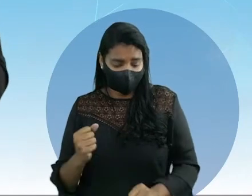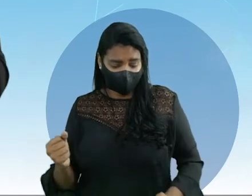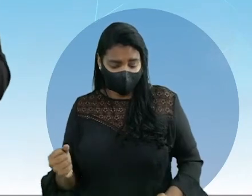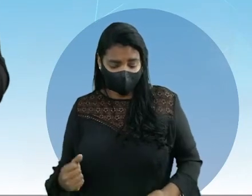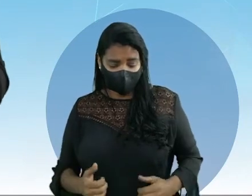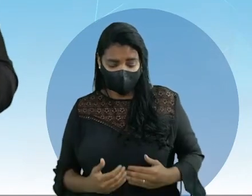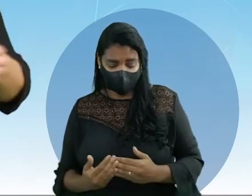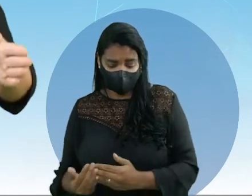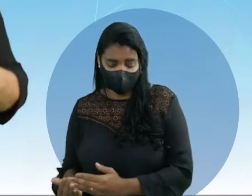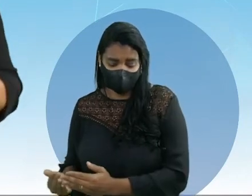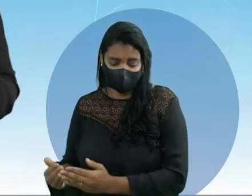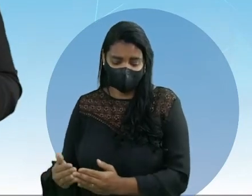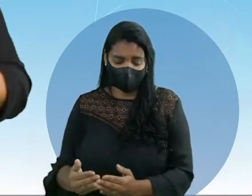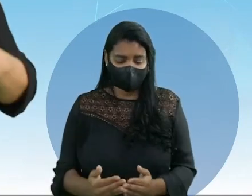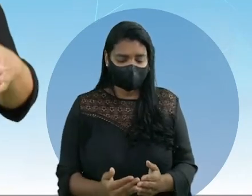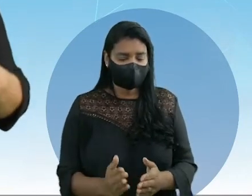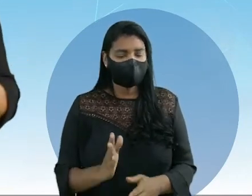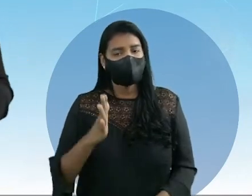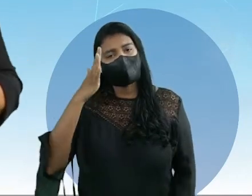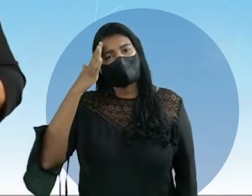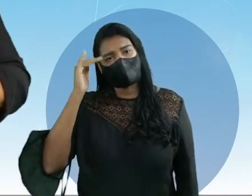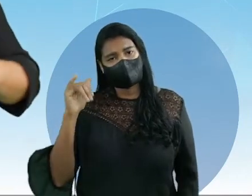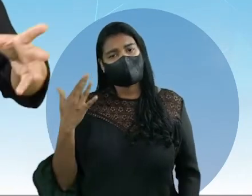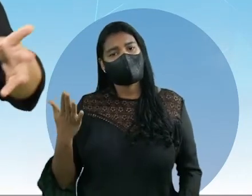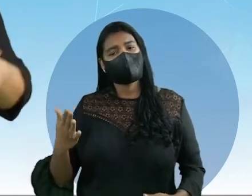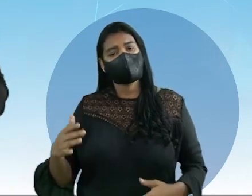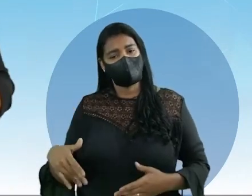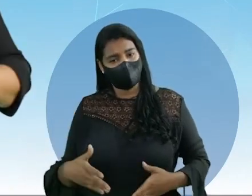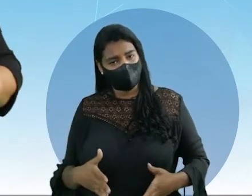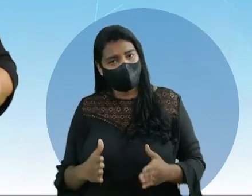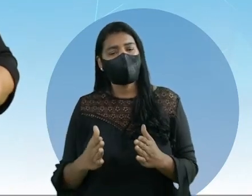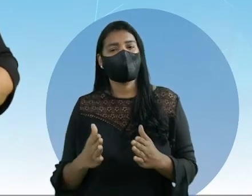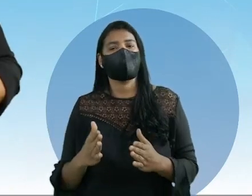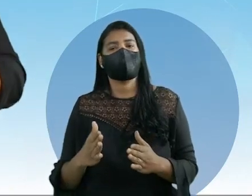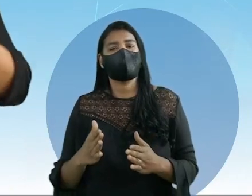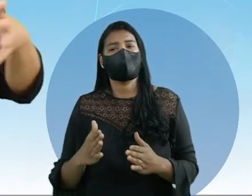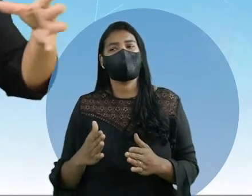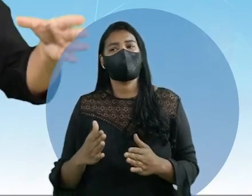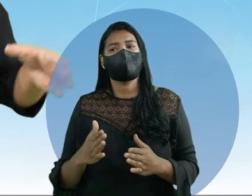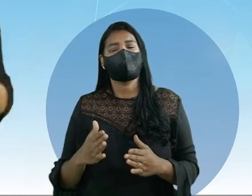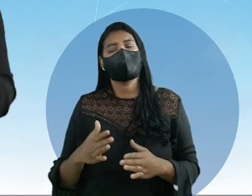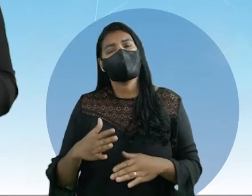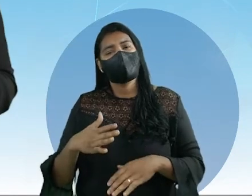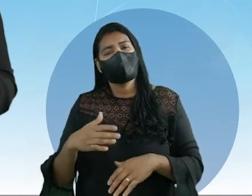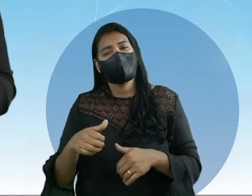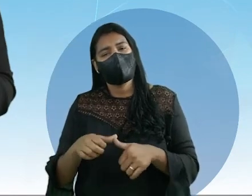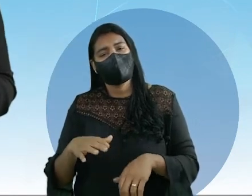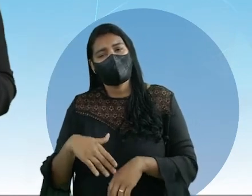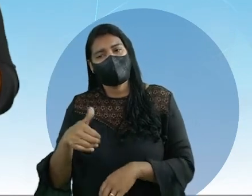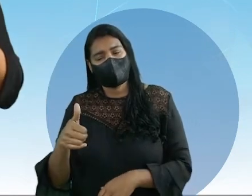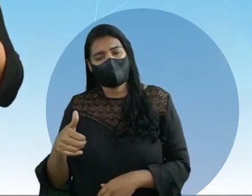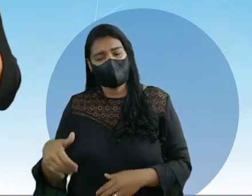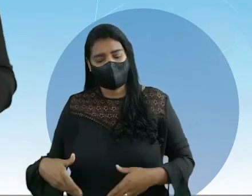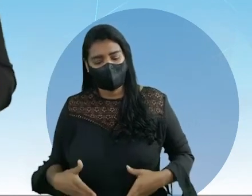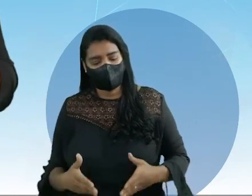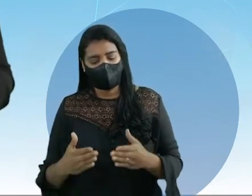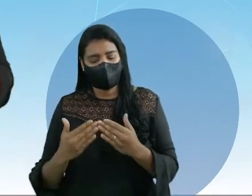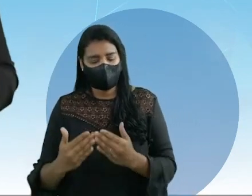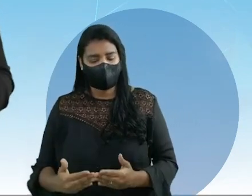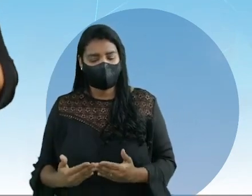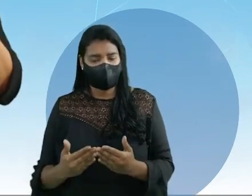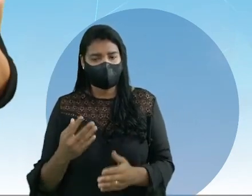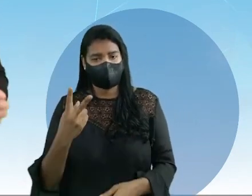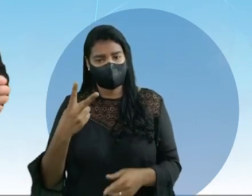Eles sabem em que caminho deve passar e qual rio deve passar e qual trecho de caminho, qual léguas, isso, aquilo, outro eles devem passar. Mas